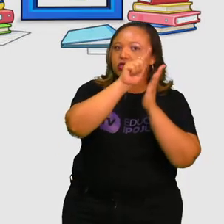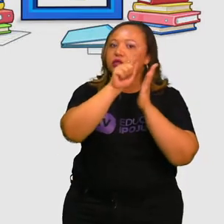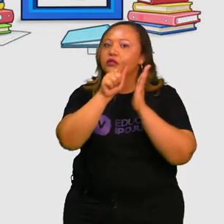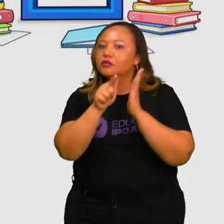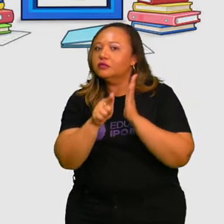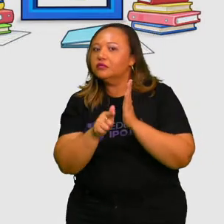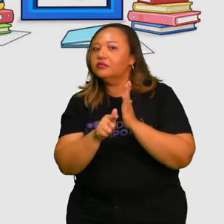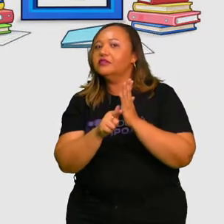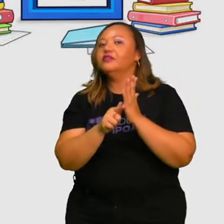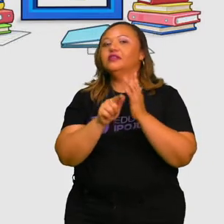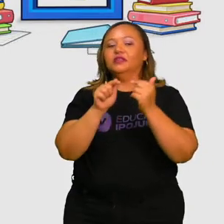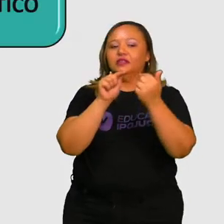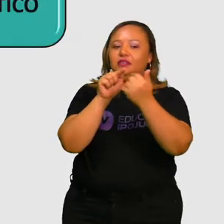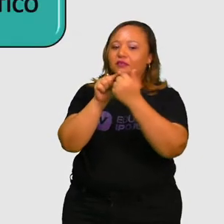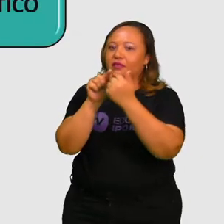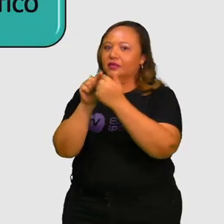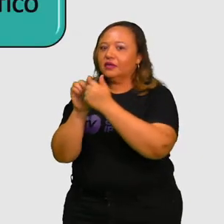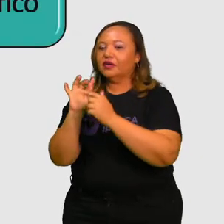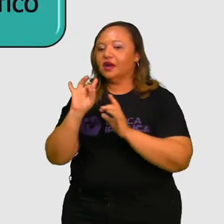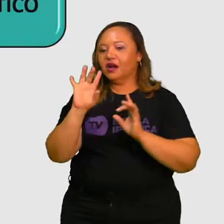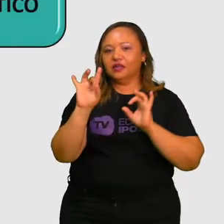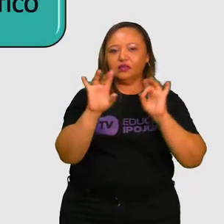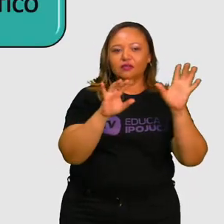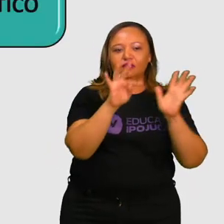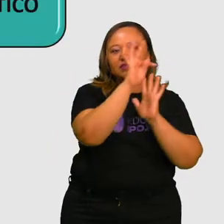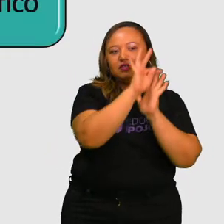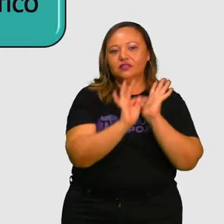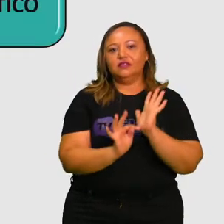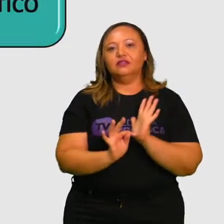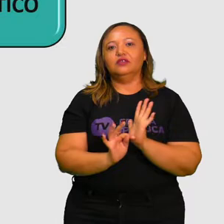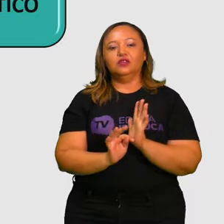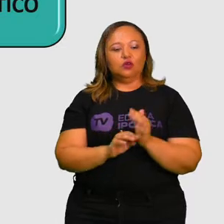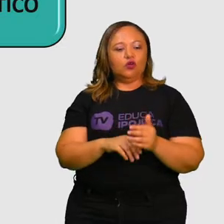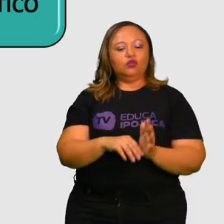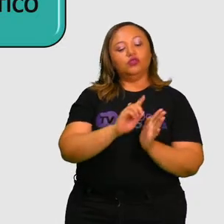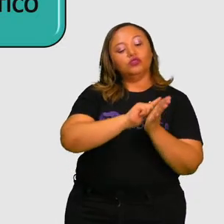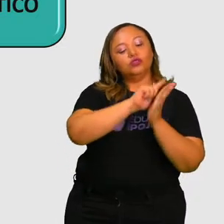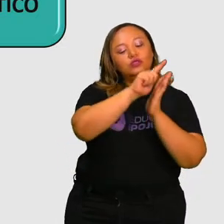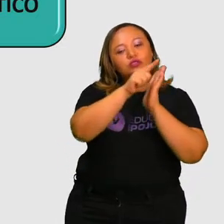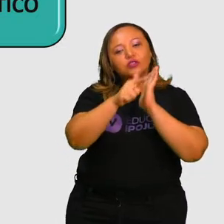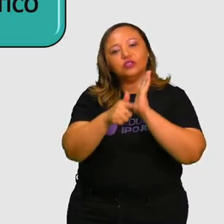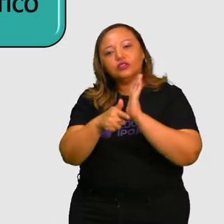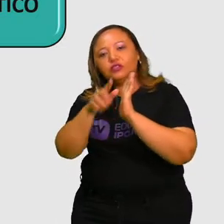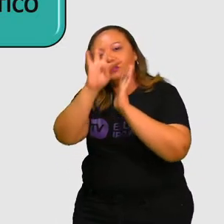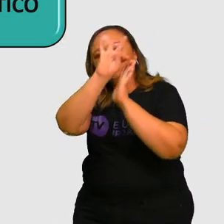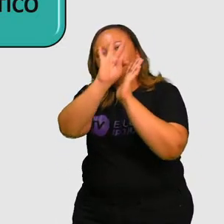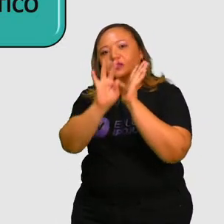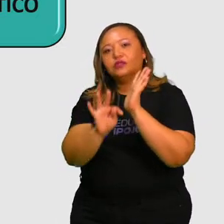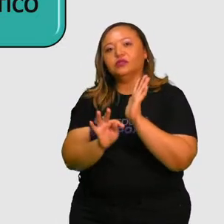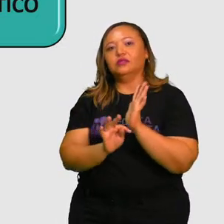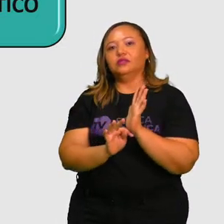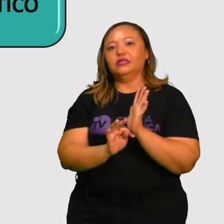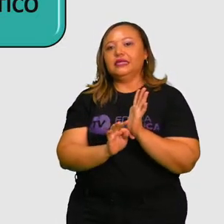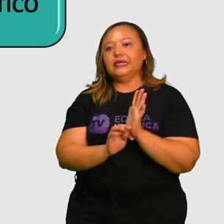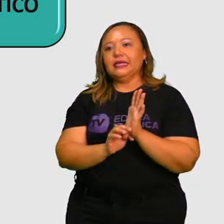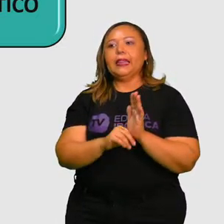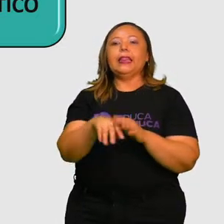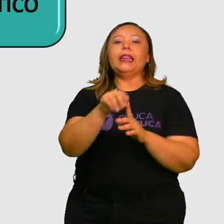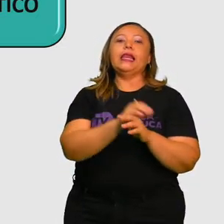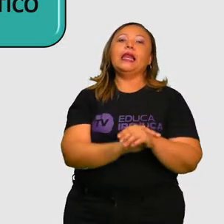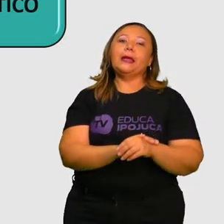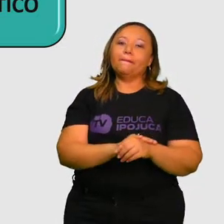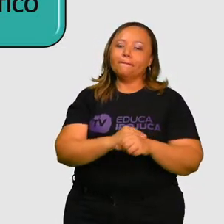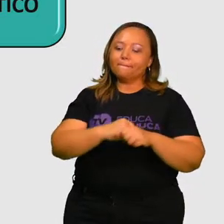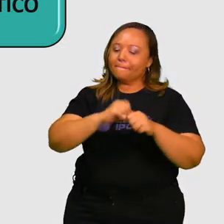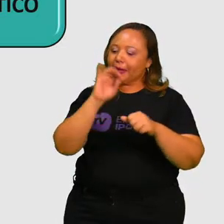gêneros textuais. Os gêneros textuais, eles têm uma circulação de